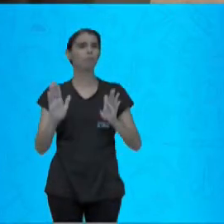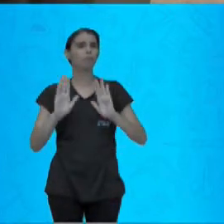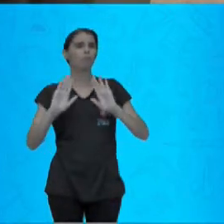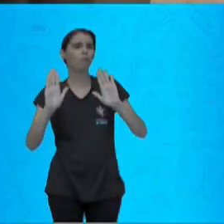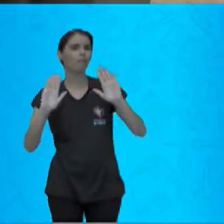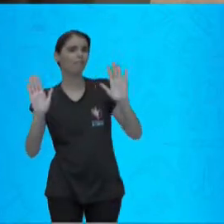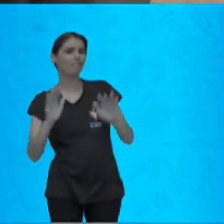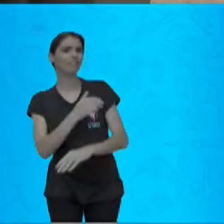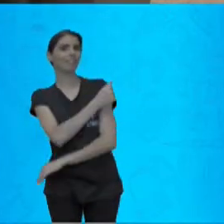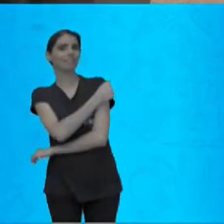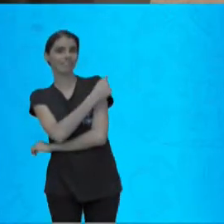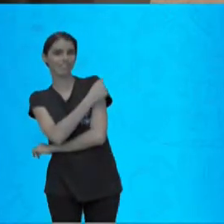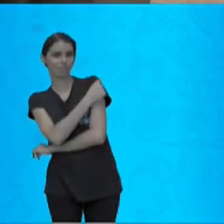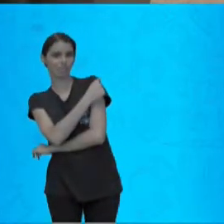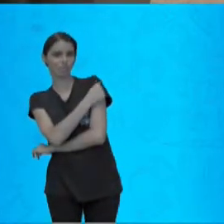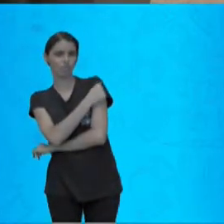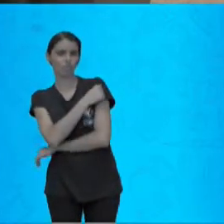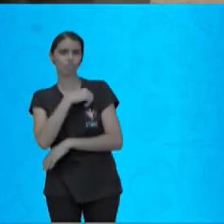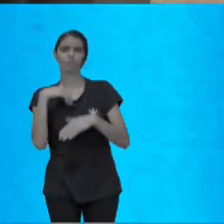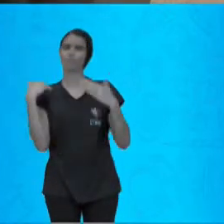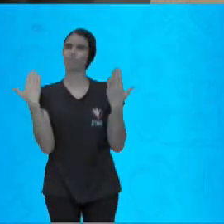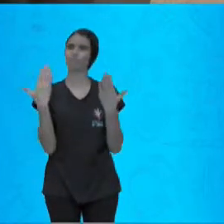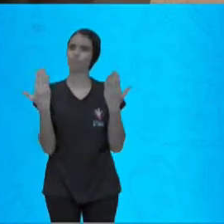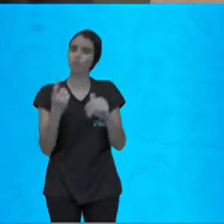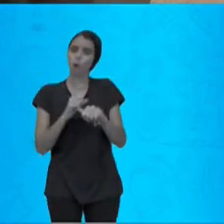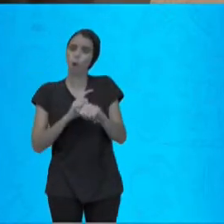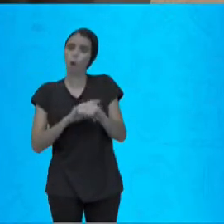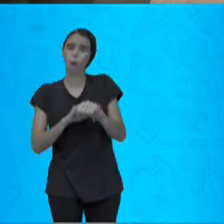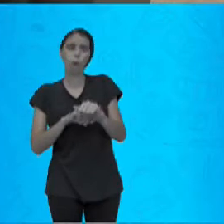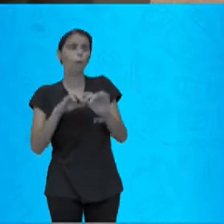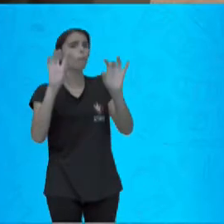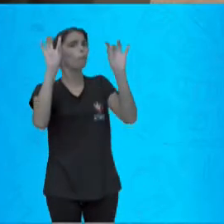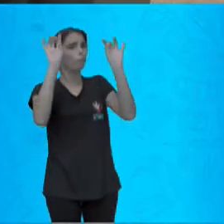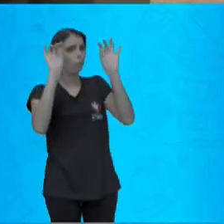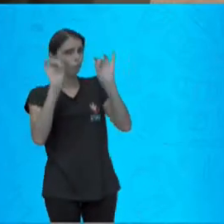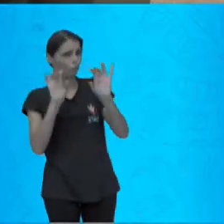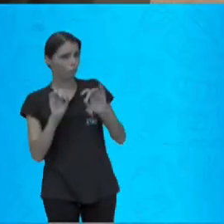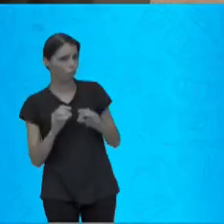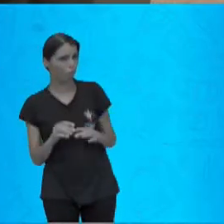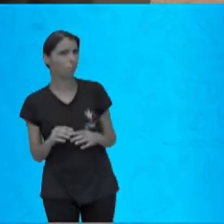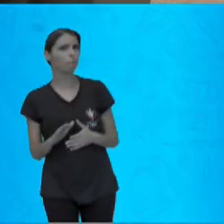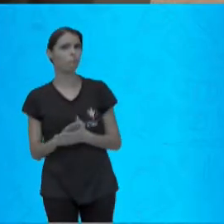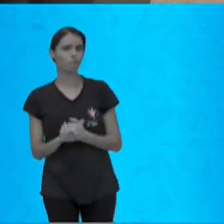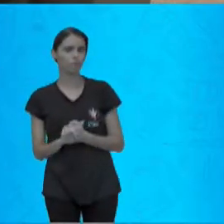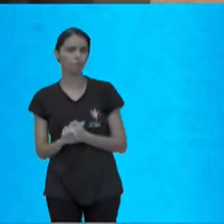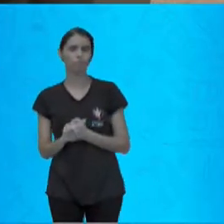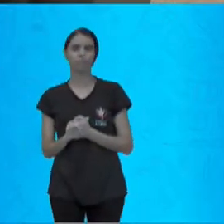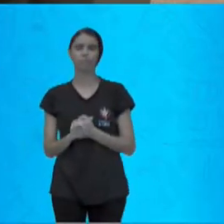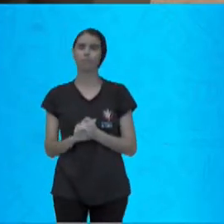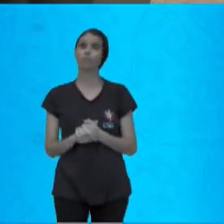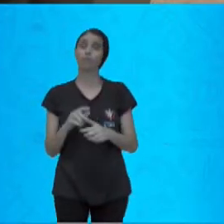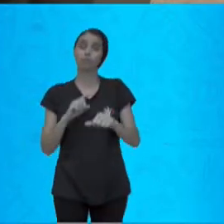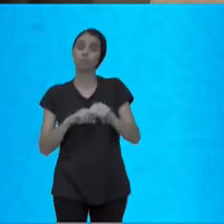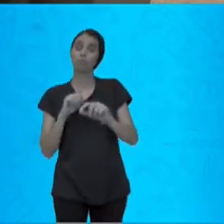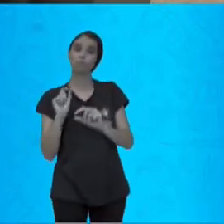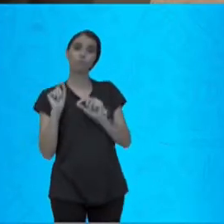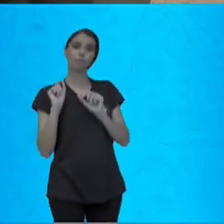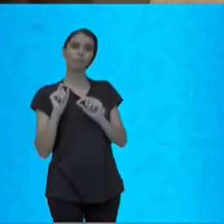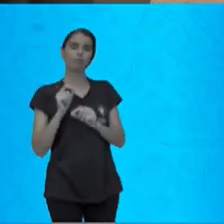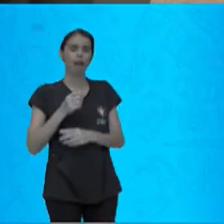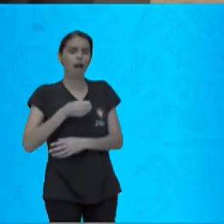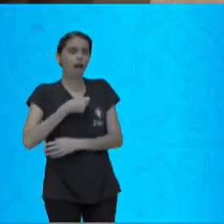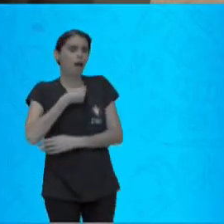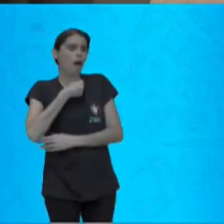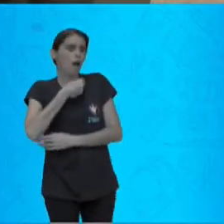estudantes. Chegou um momento especial da nossa aula. Sim, teremos aqui um momento de